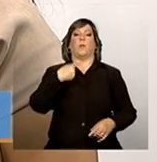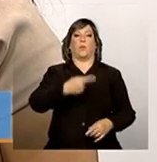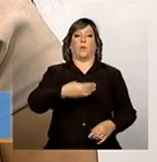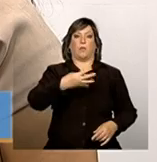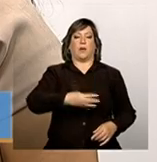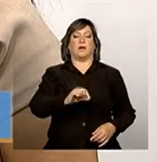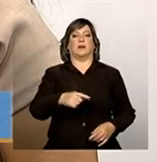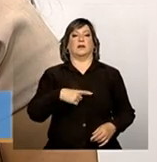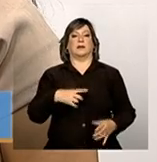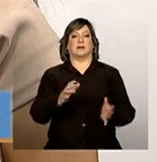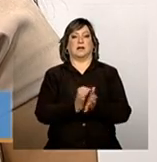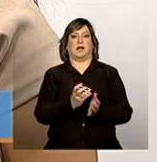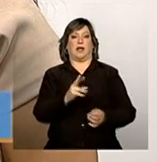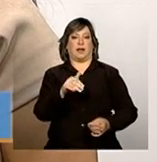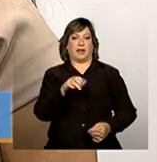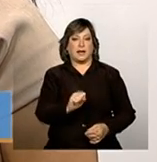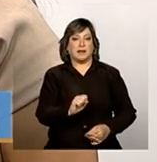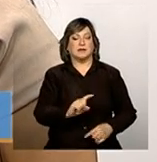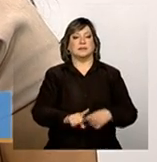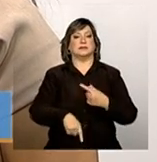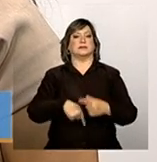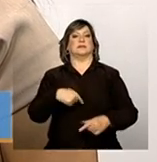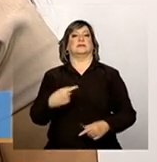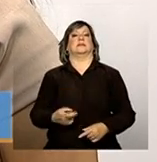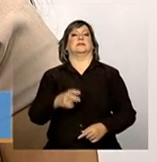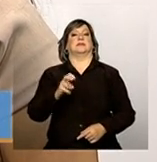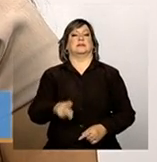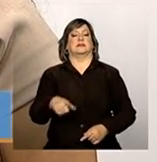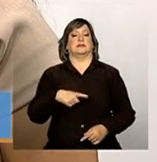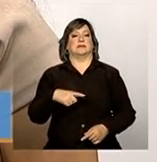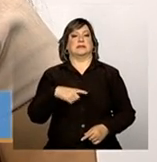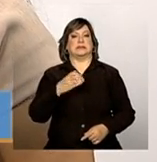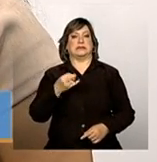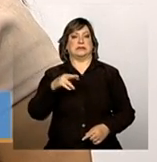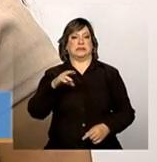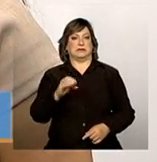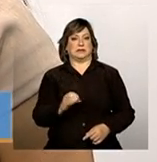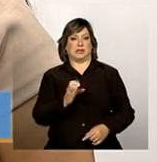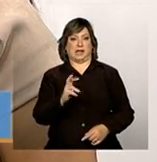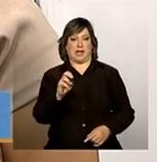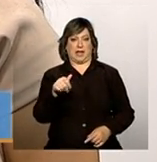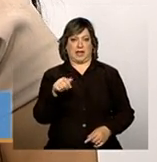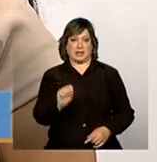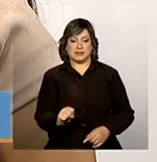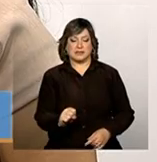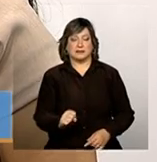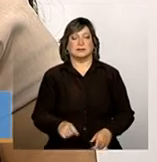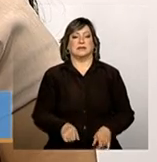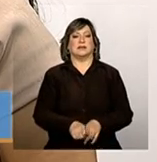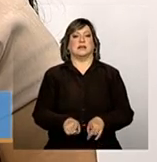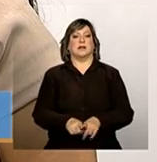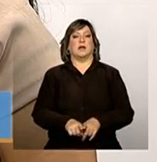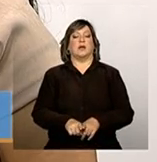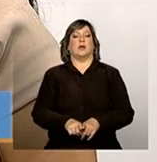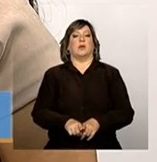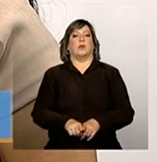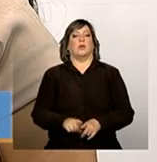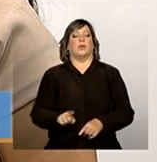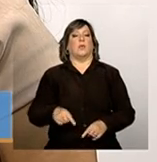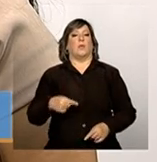assistência social, o CRAS, um para centro de referência especializada em assistência social, o CREAS, um para